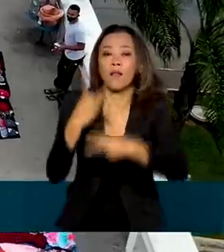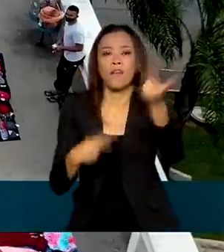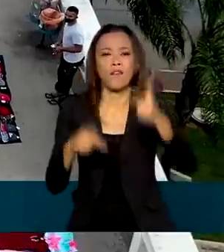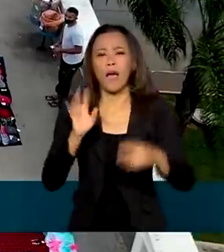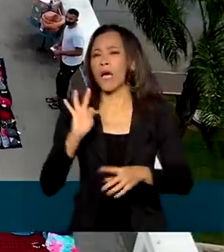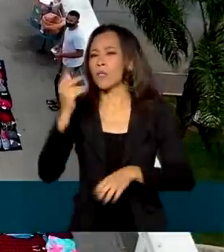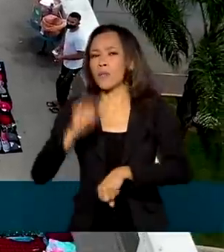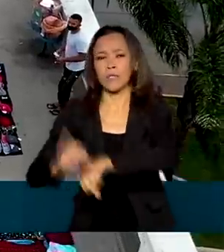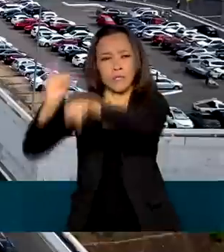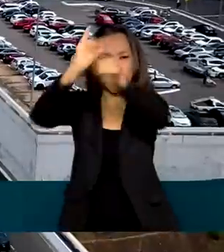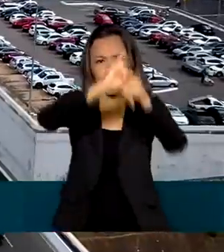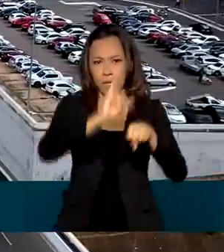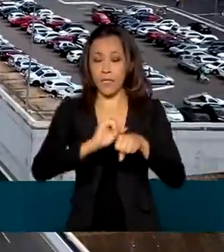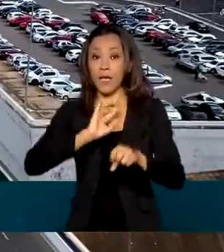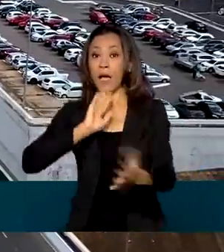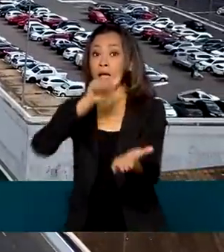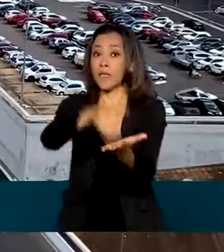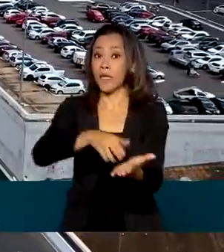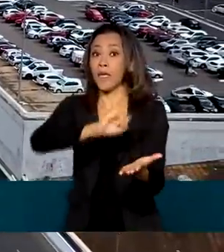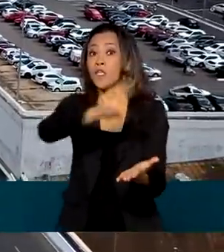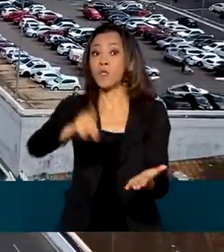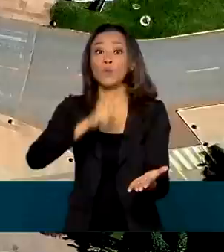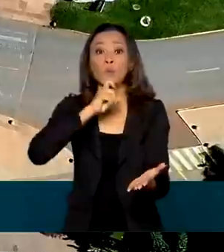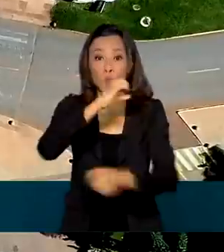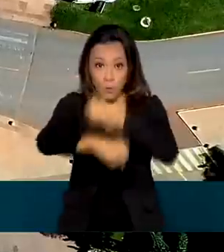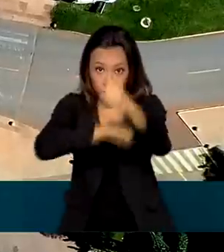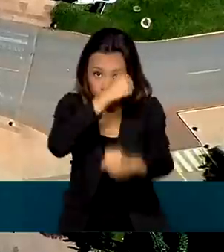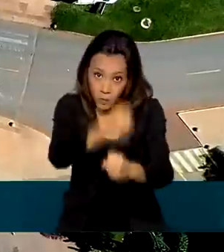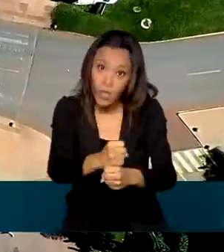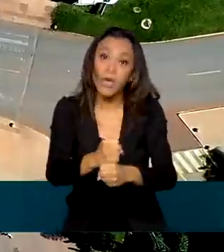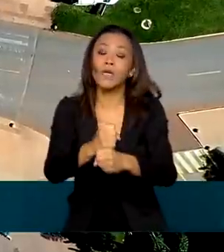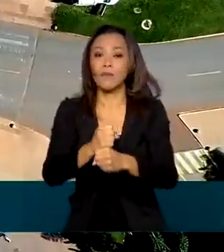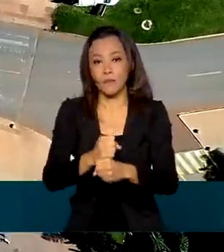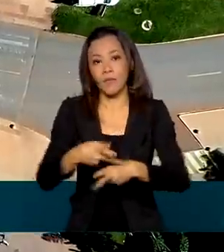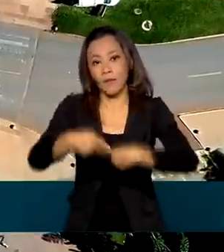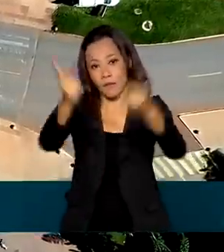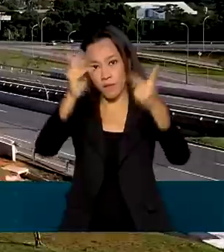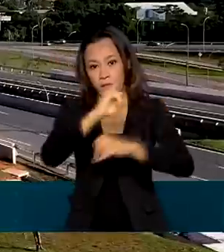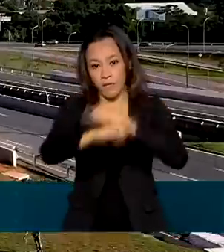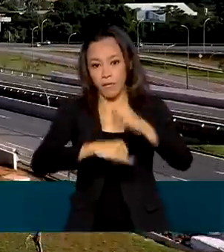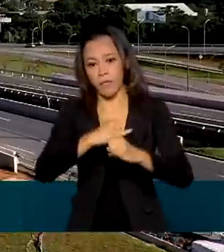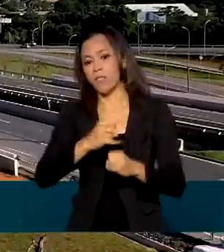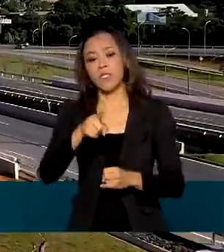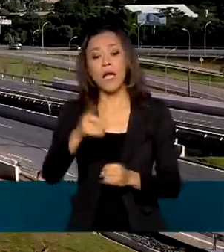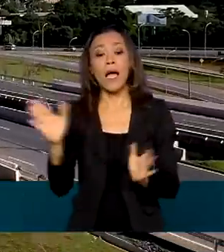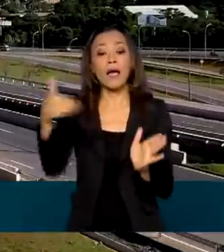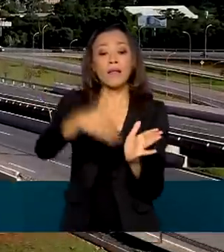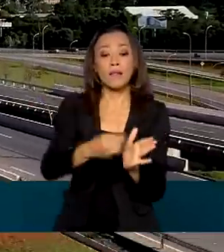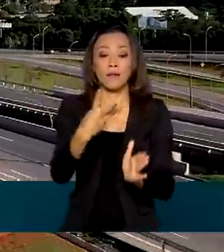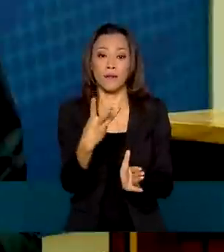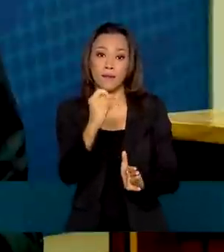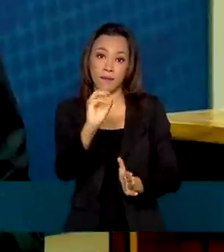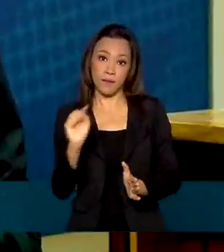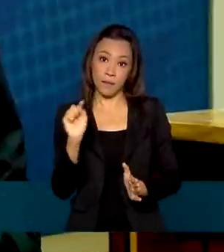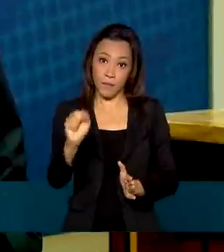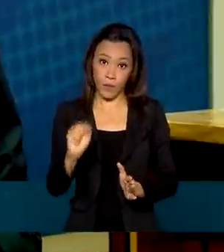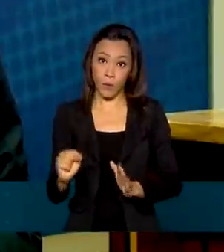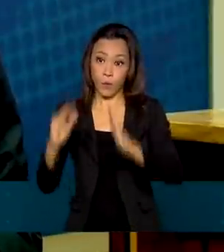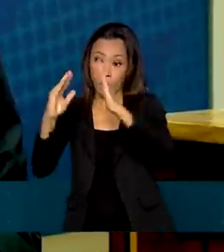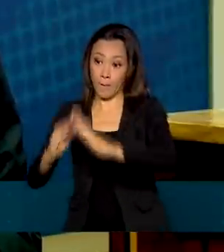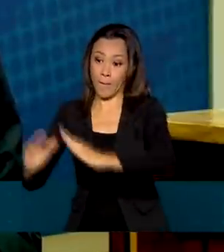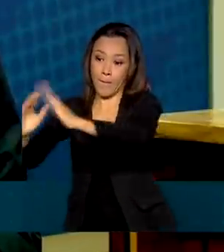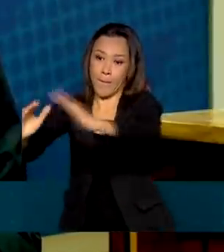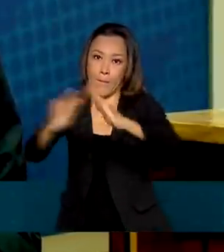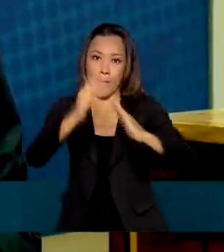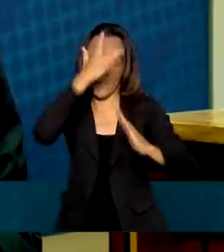julho do ano que vem, além de garantir a nova tecnologia a todas as cidades com, no mínimo, 30 mil habitantes. Nós estamos, então,